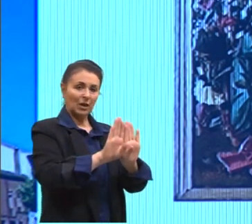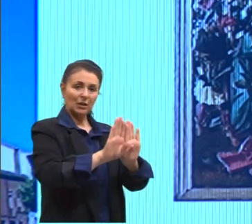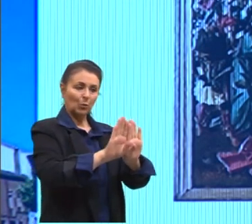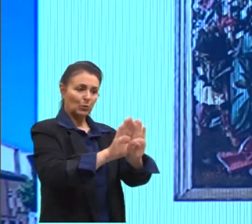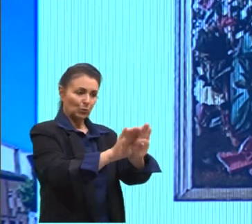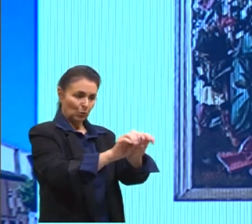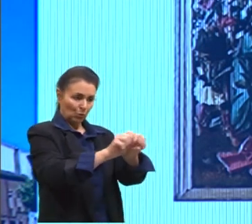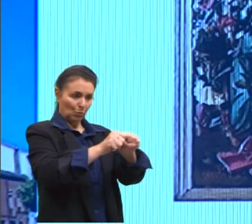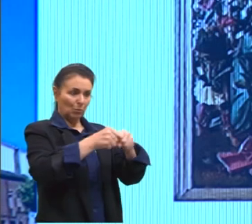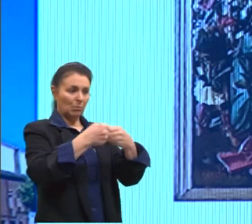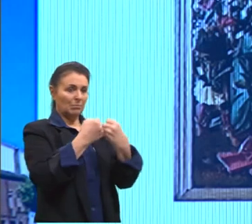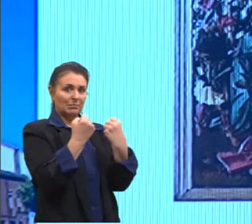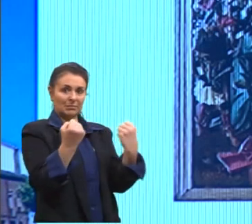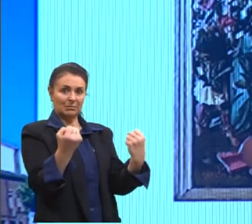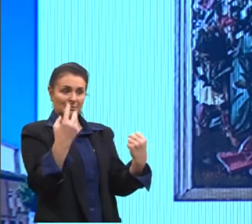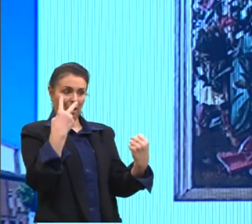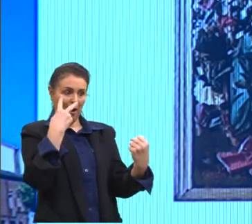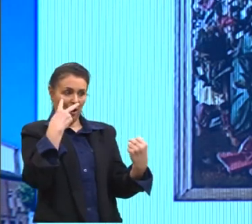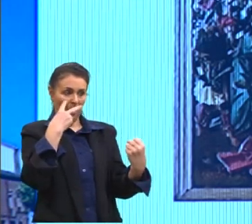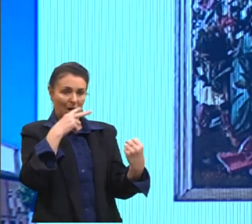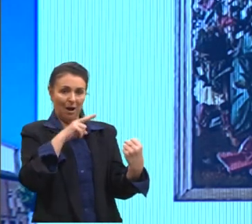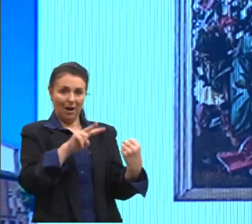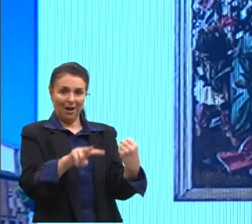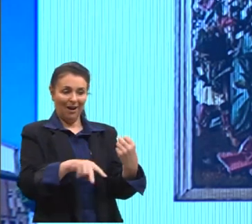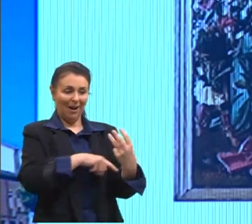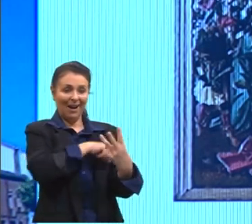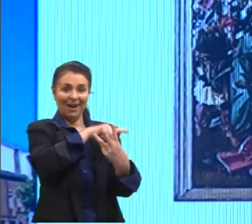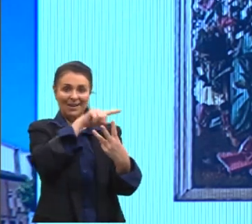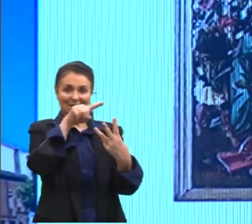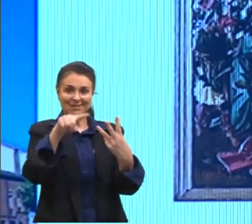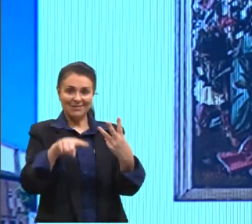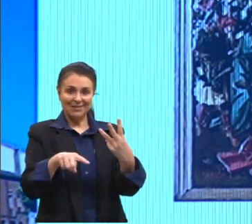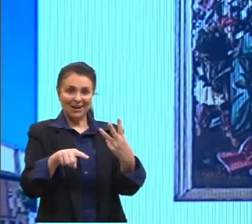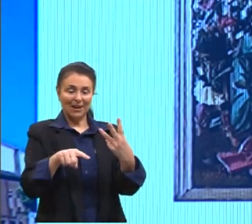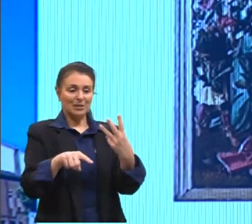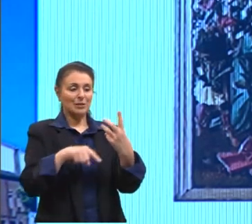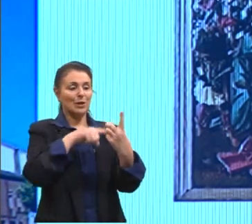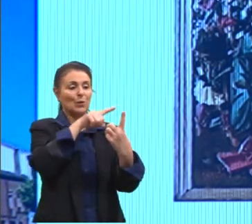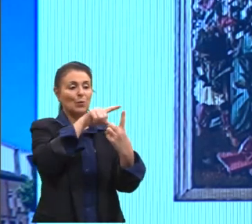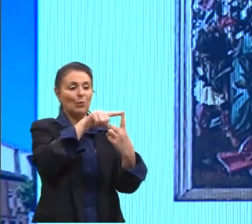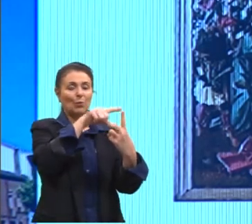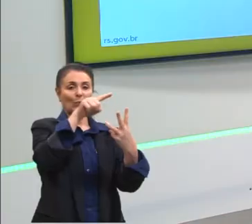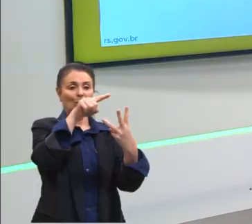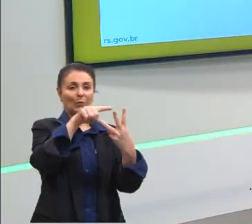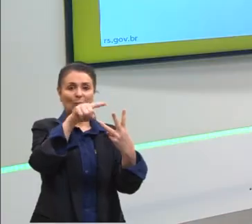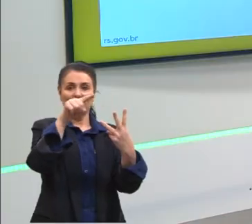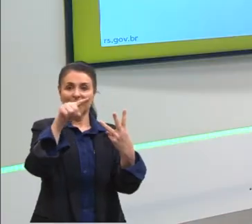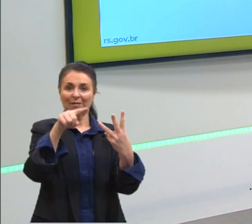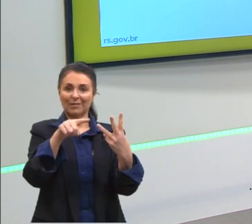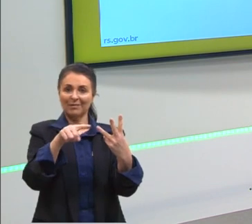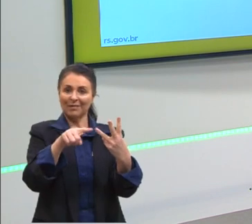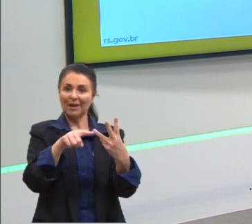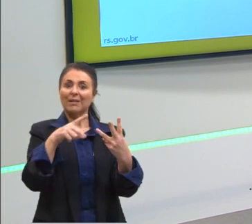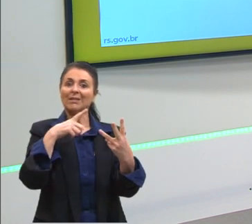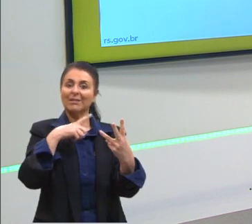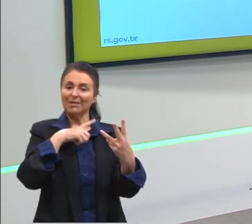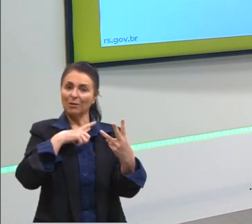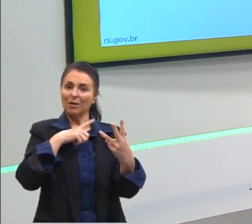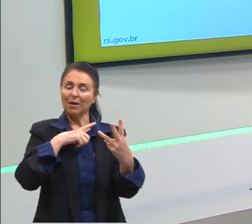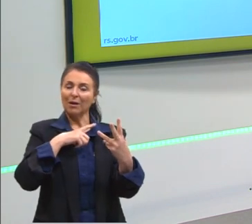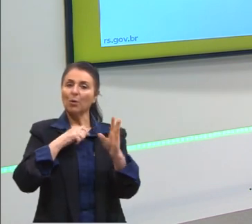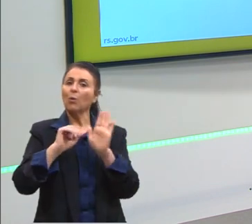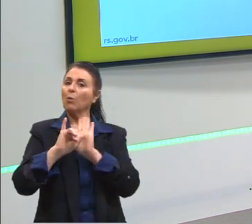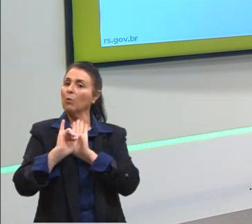nós encontramos, então, nas três pontas, nos três espaços desse tríptico, um conto,